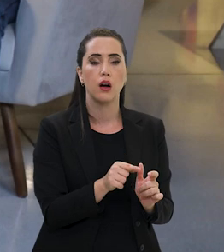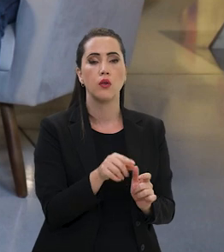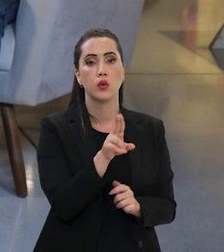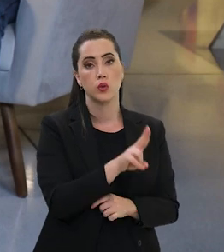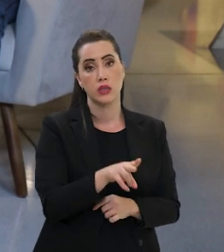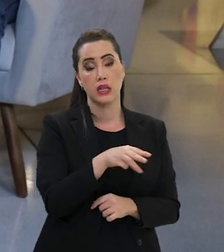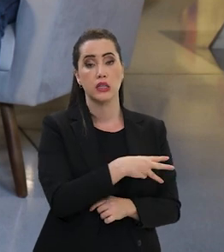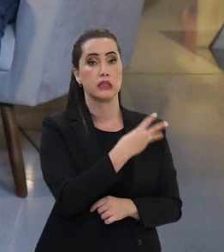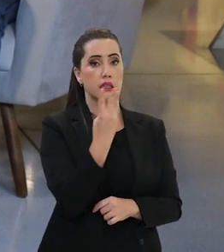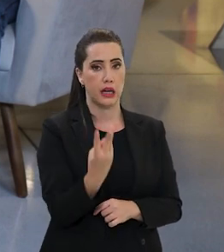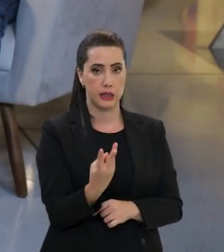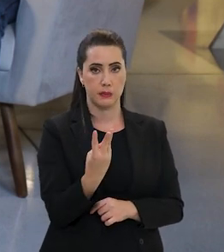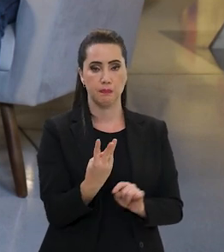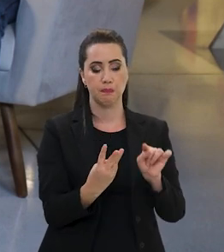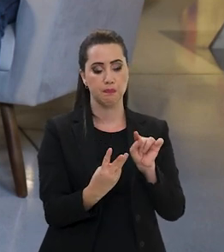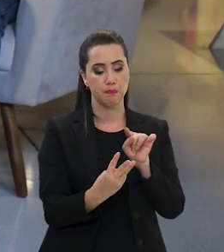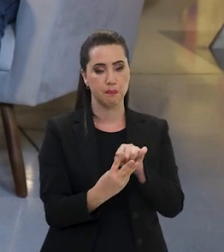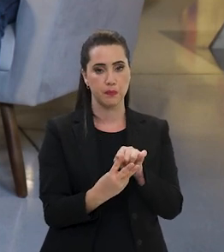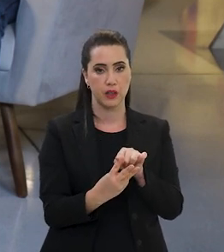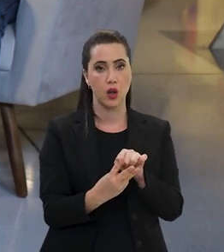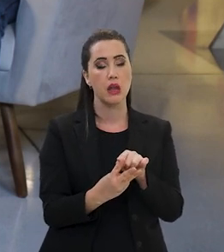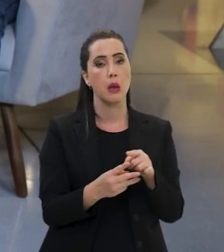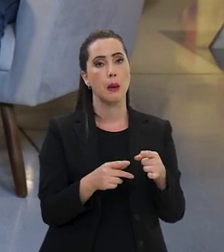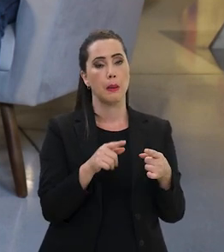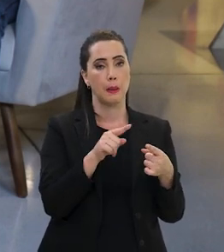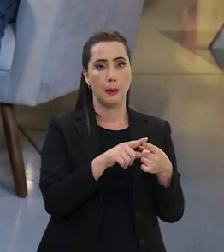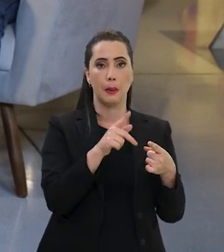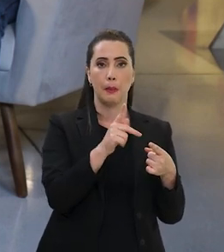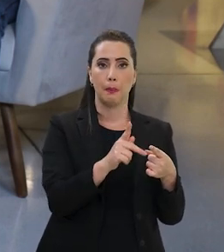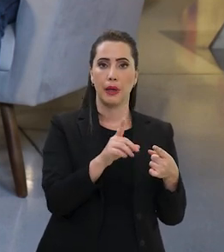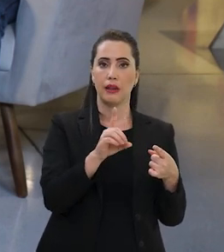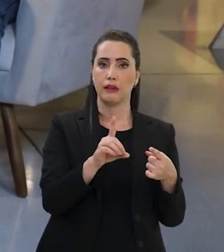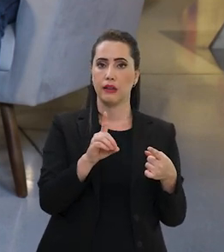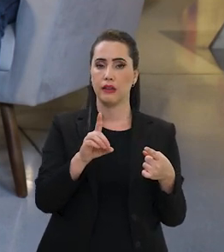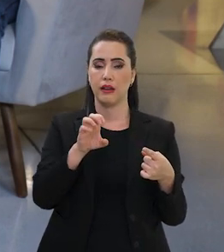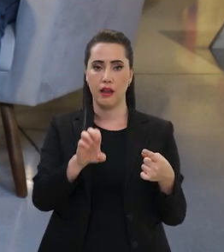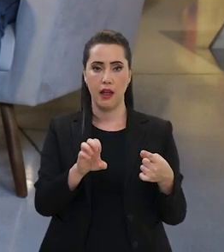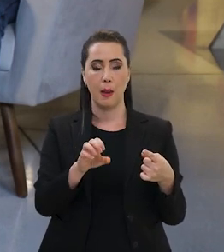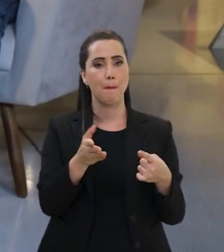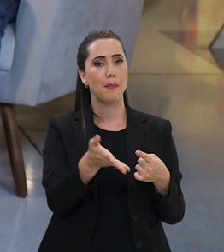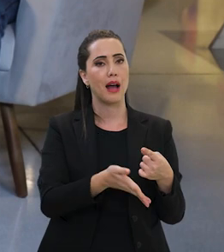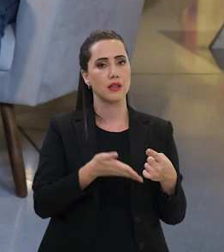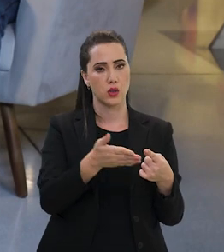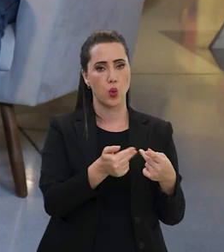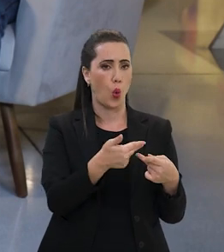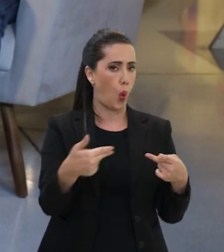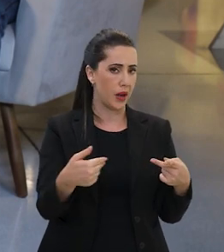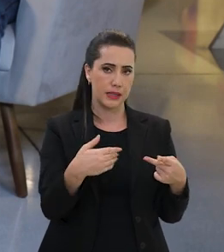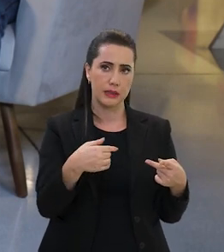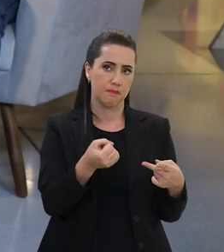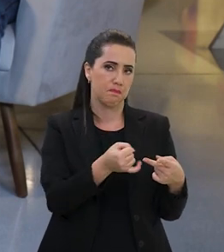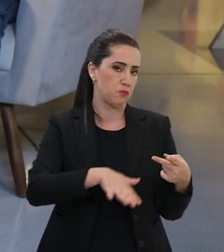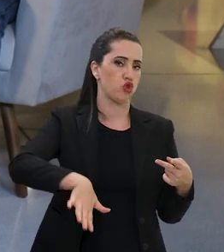basicamente em três vertentes, que é o PDDE básico, que é isso que eu falei, o gasto geral,